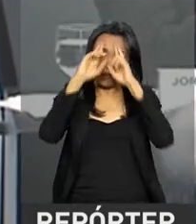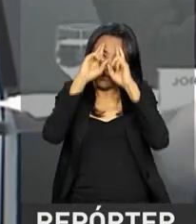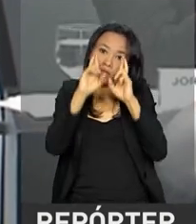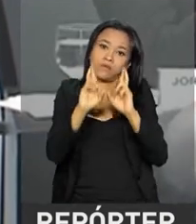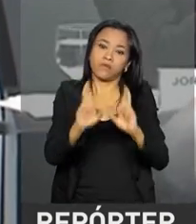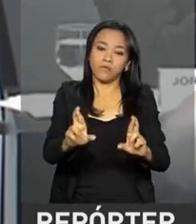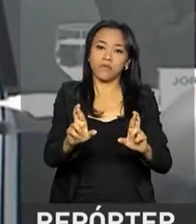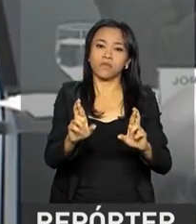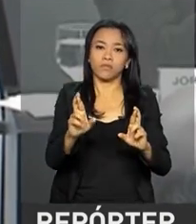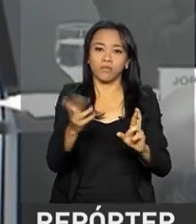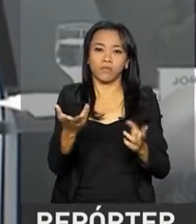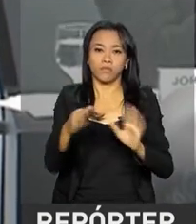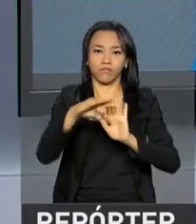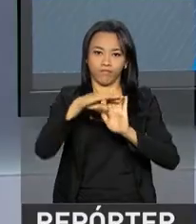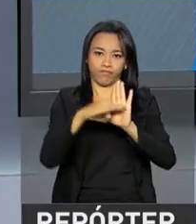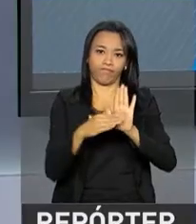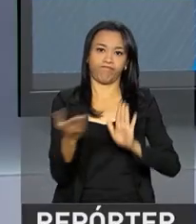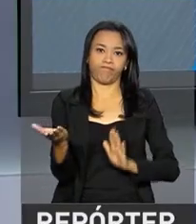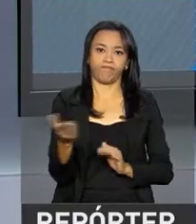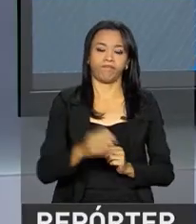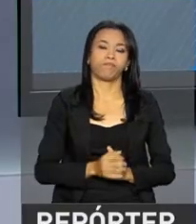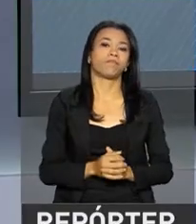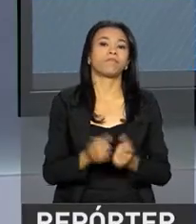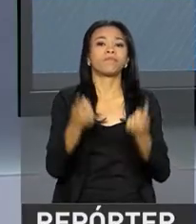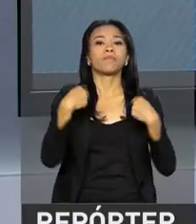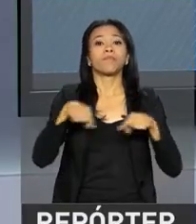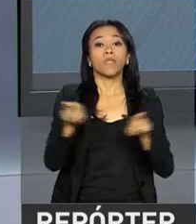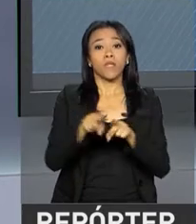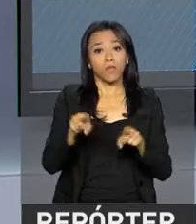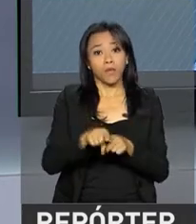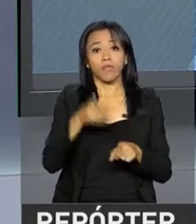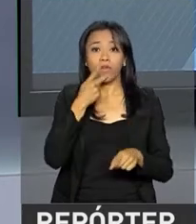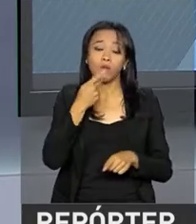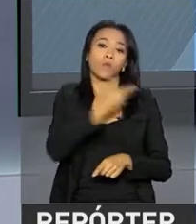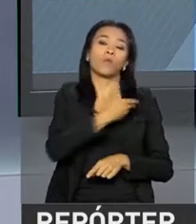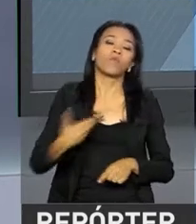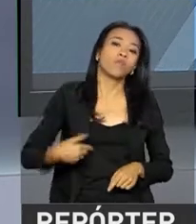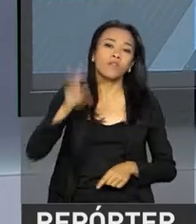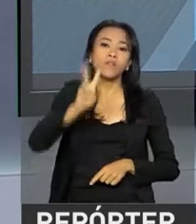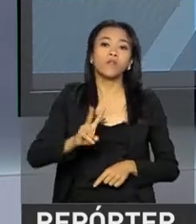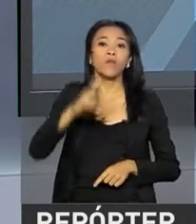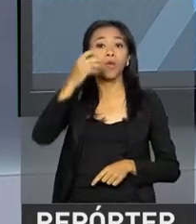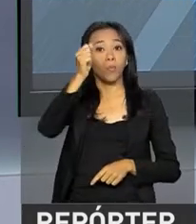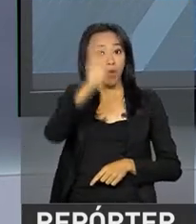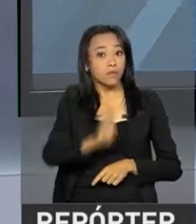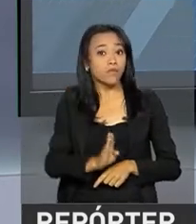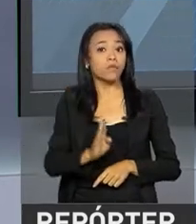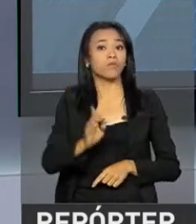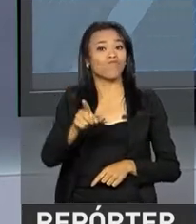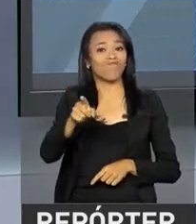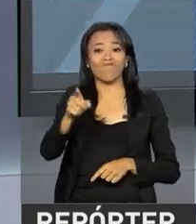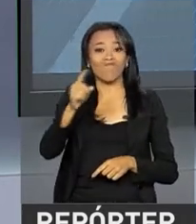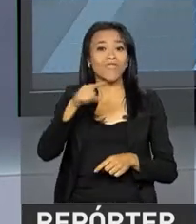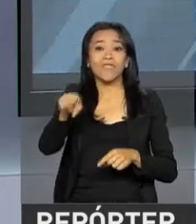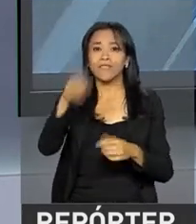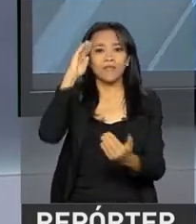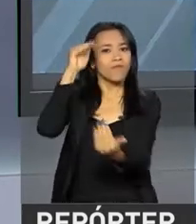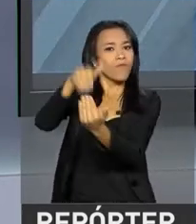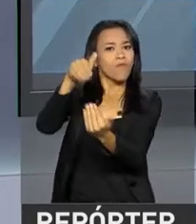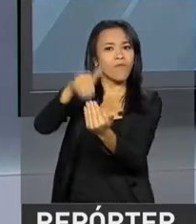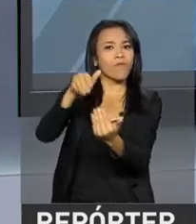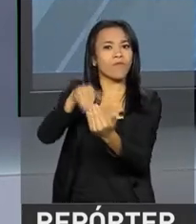para que acreditemos em vocês. E ainda falando sobre a Venezuela, o governo brasileiro condenou a destituição da